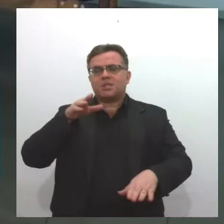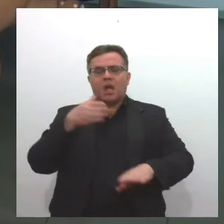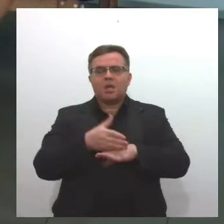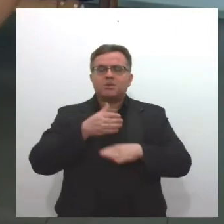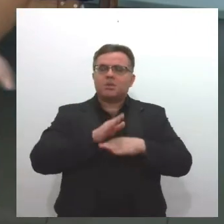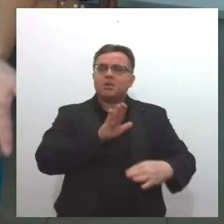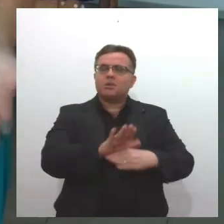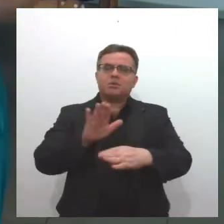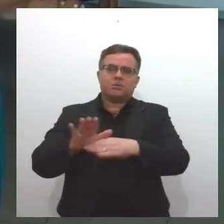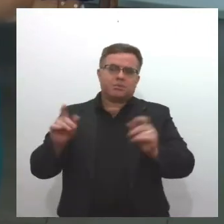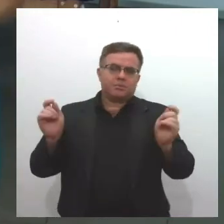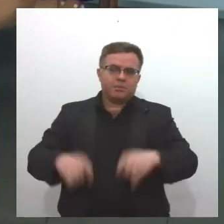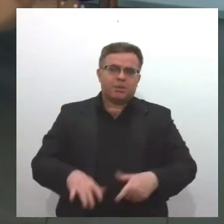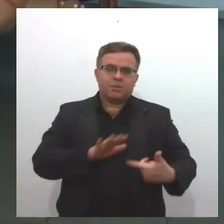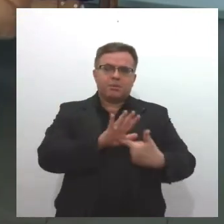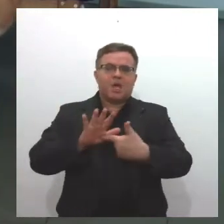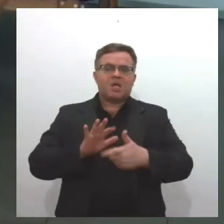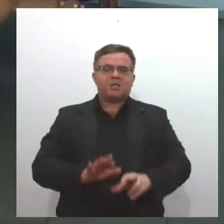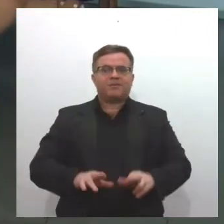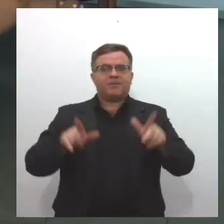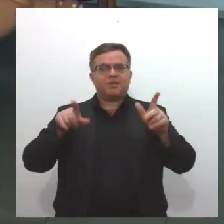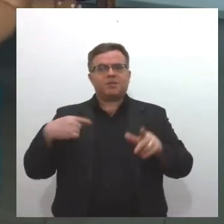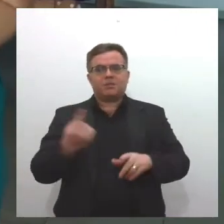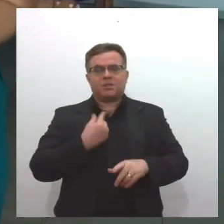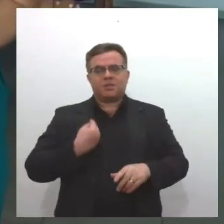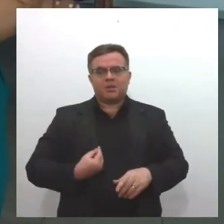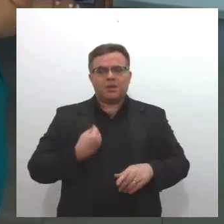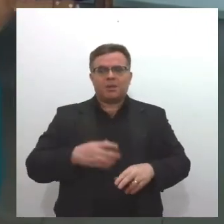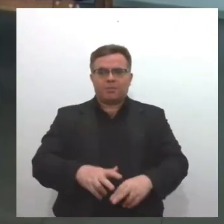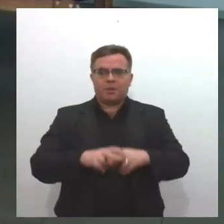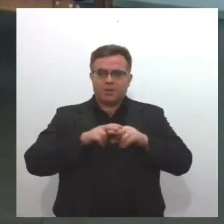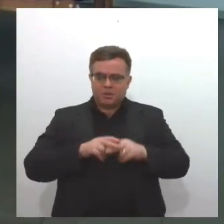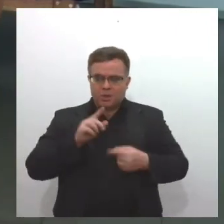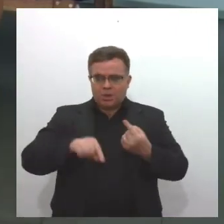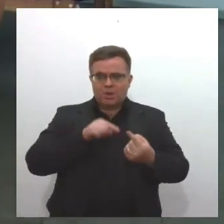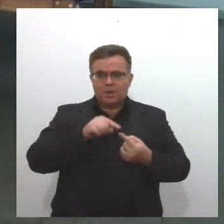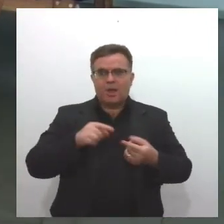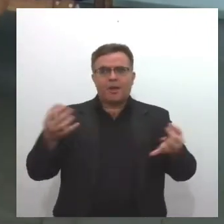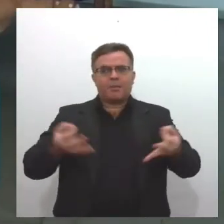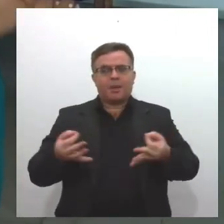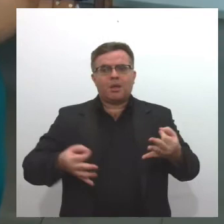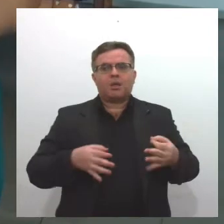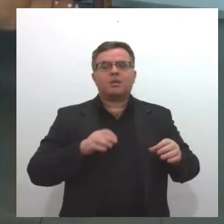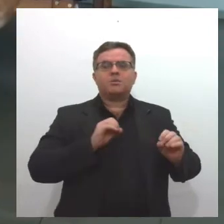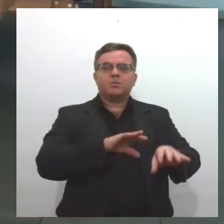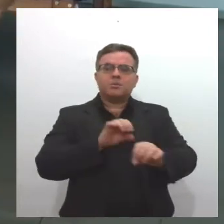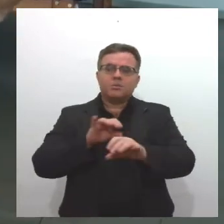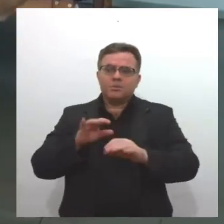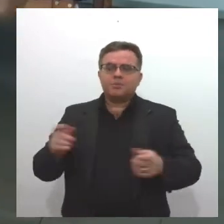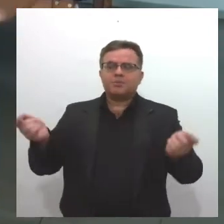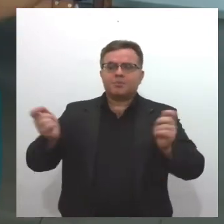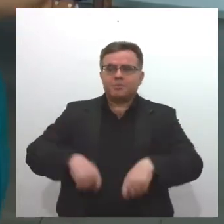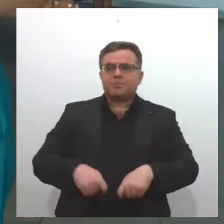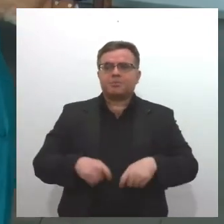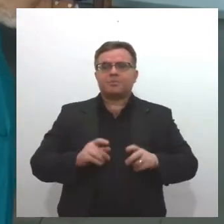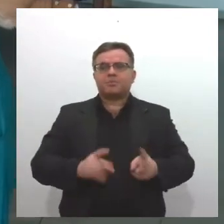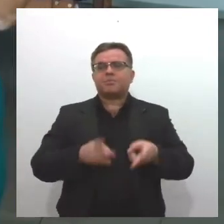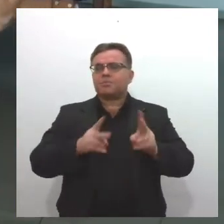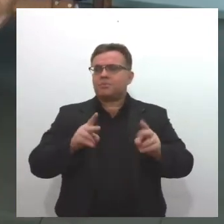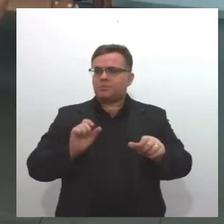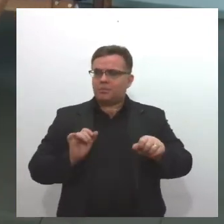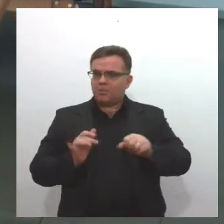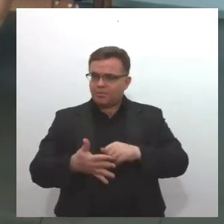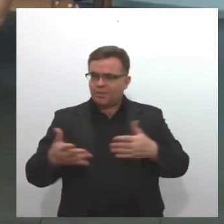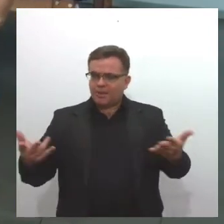A gente tem que fazer a diferença onde nós estamos. E é esse o objetivo principal. Atualizar as pessoas, capacitá-las. A pandemia está